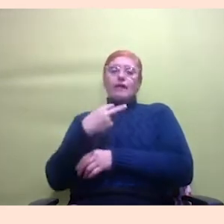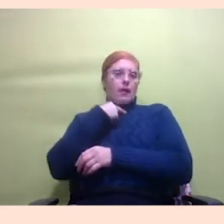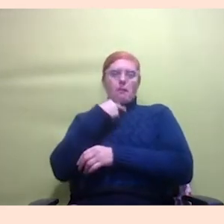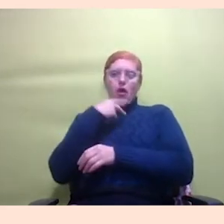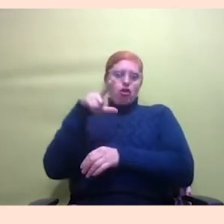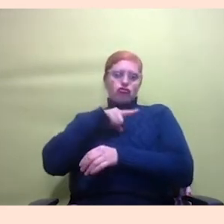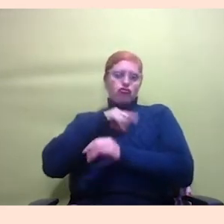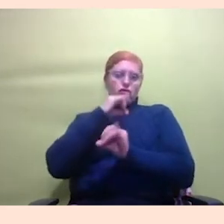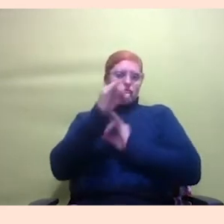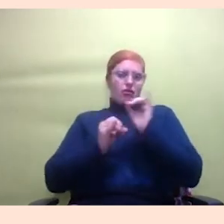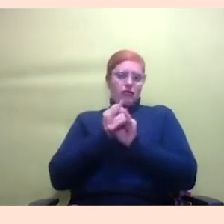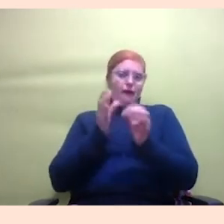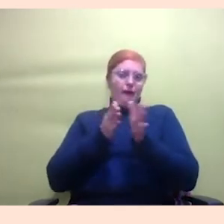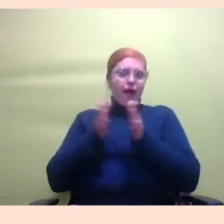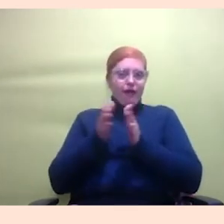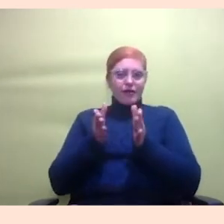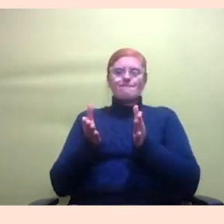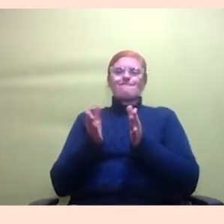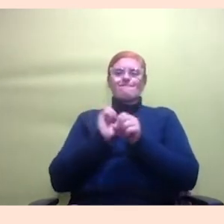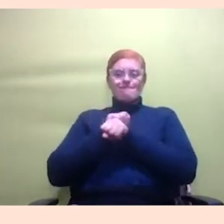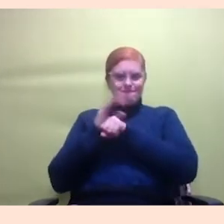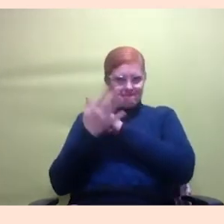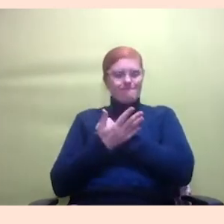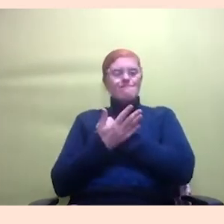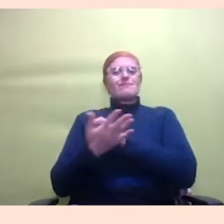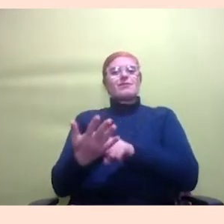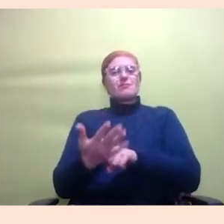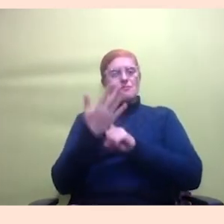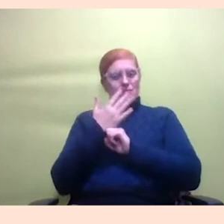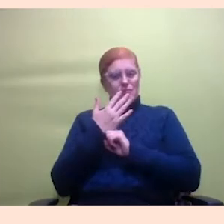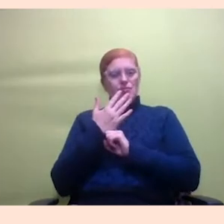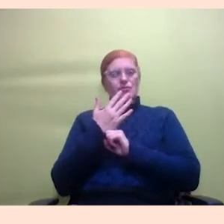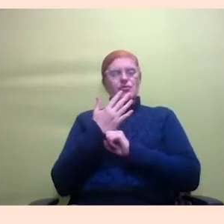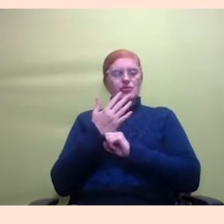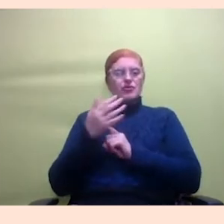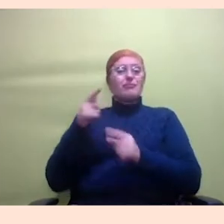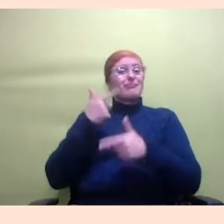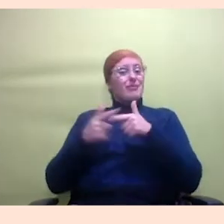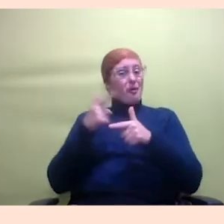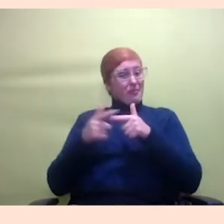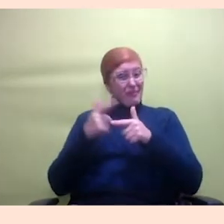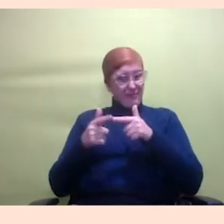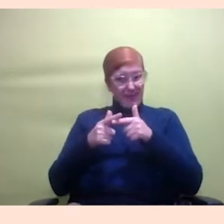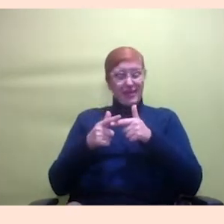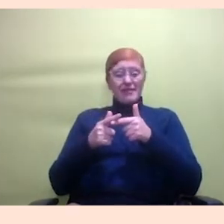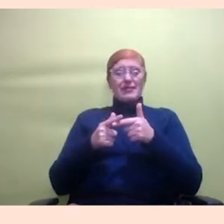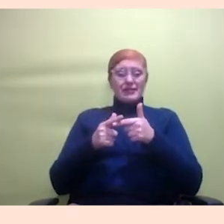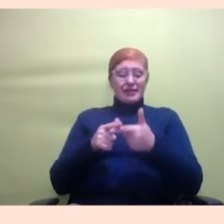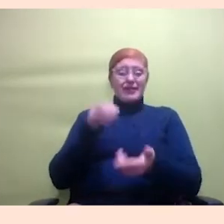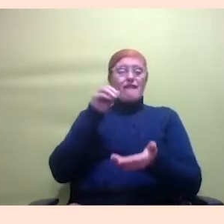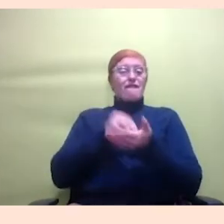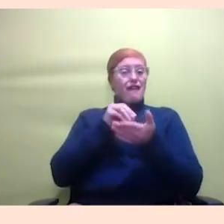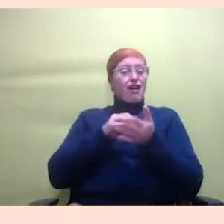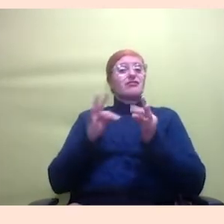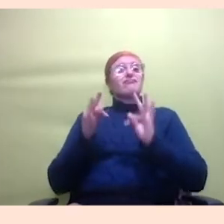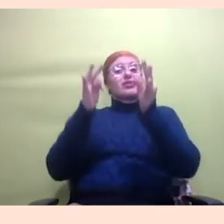eu acho que a pandemia mostrou muito o drama que a gente tinha na sala de aula da desigualdade de acesso às tecnologias de informação e